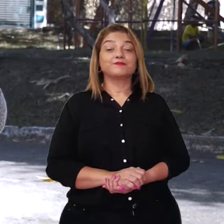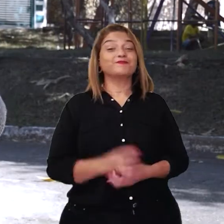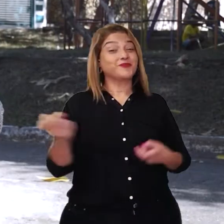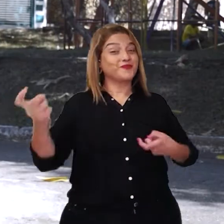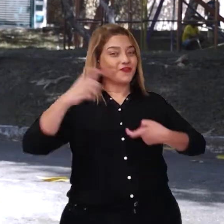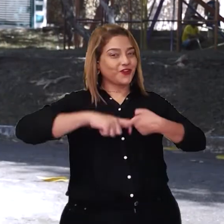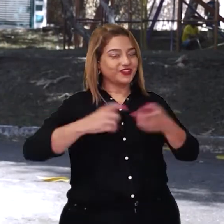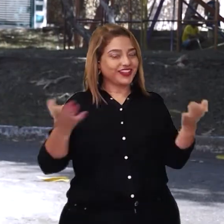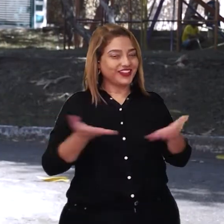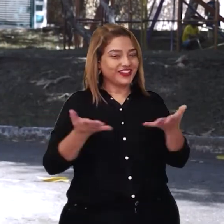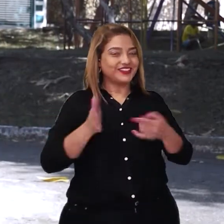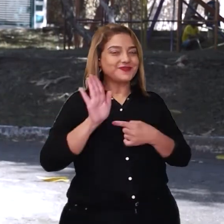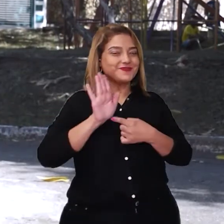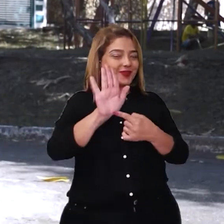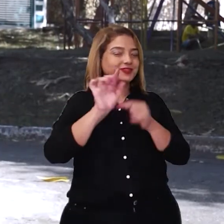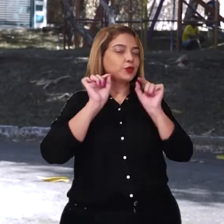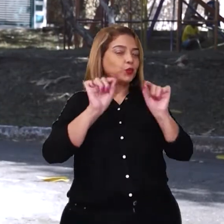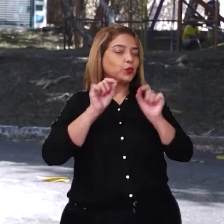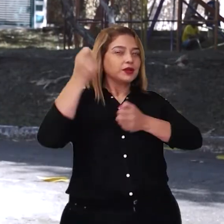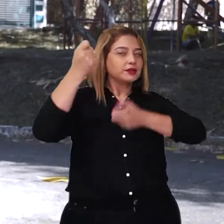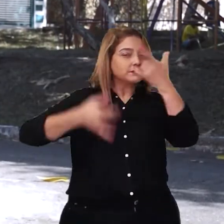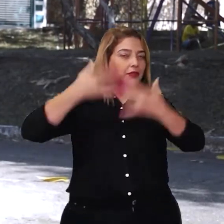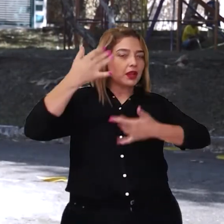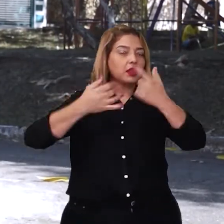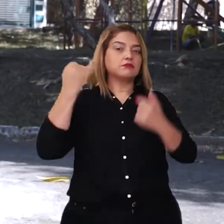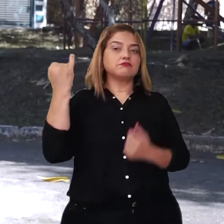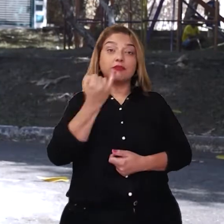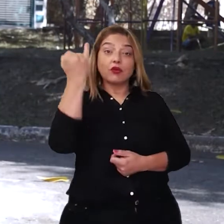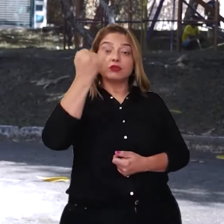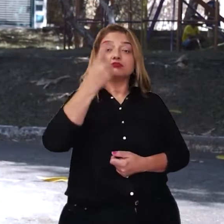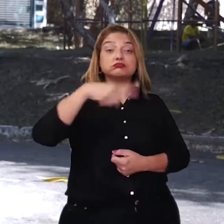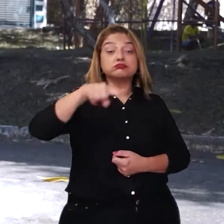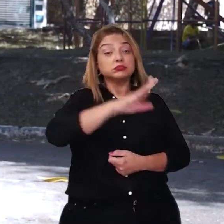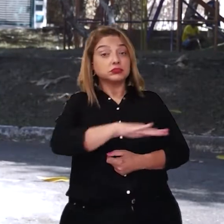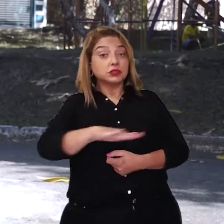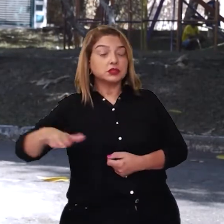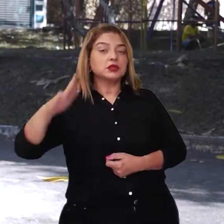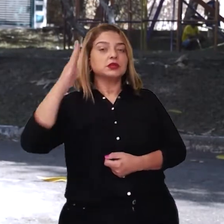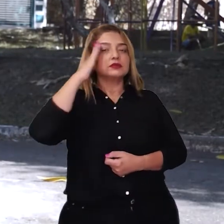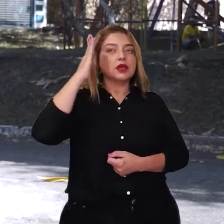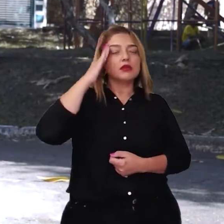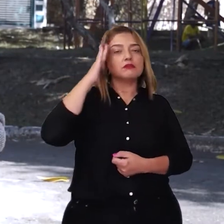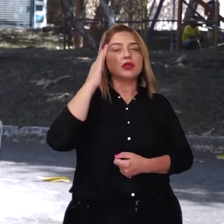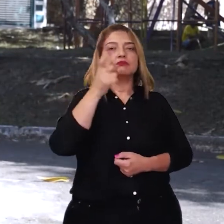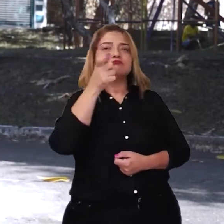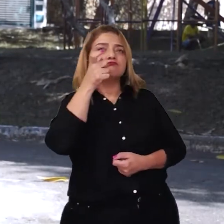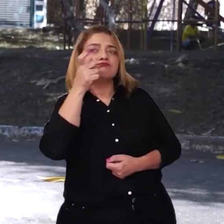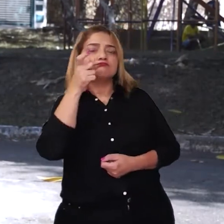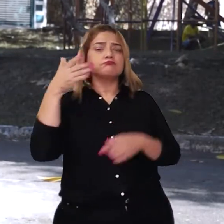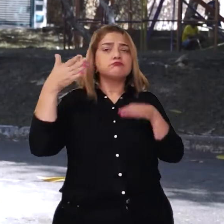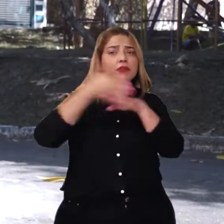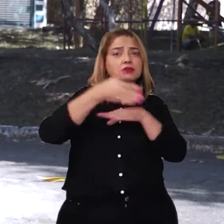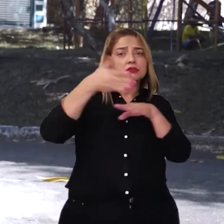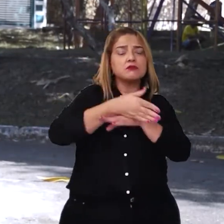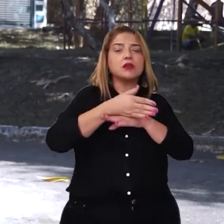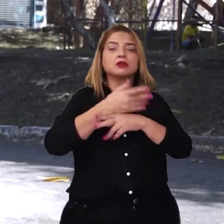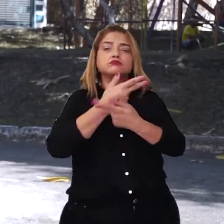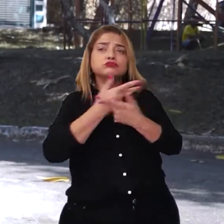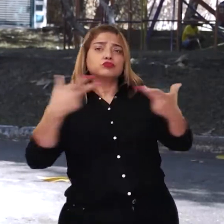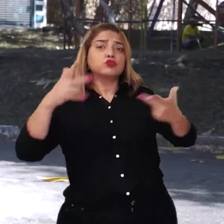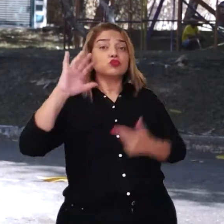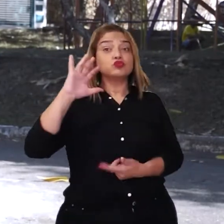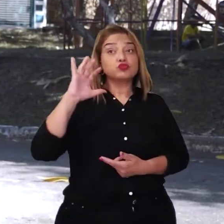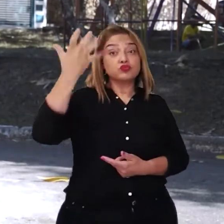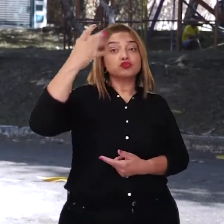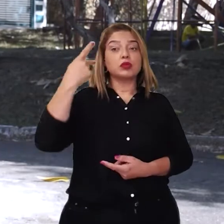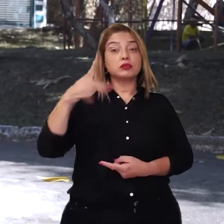Voltamos e no programa de hoje estamos falando sobre a importância das crianças presenciarem e participarem de situações que